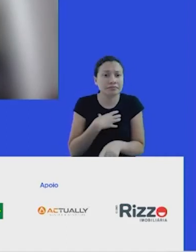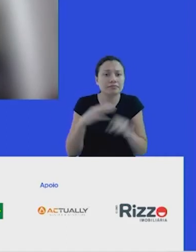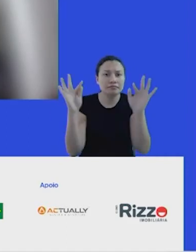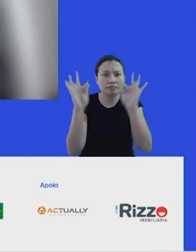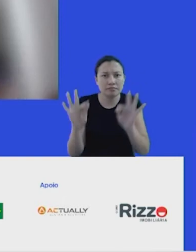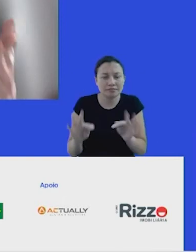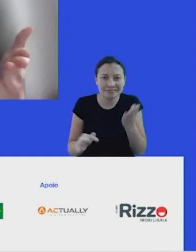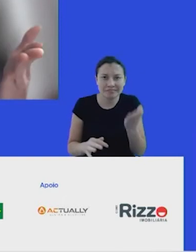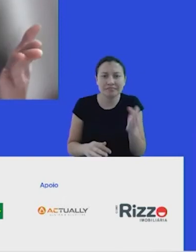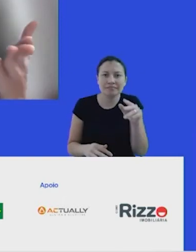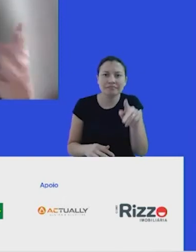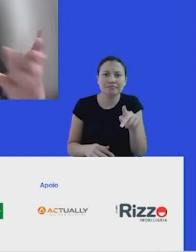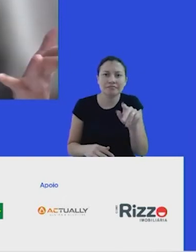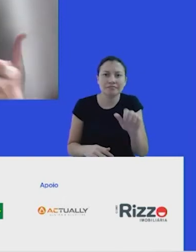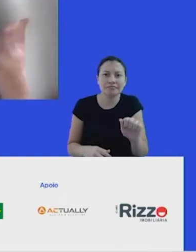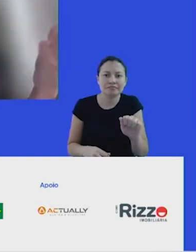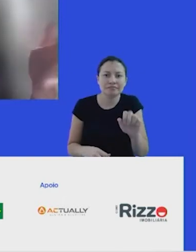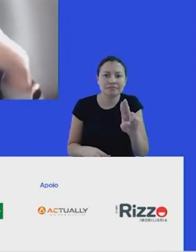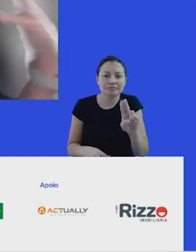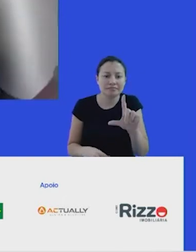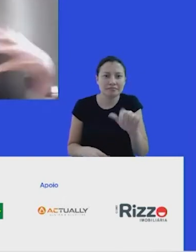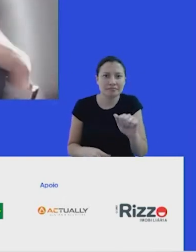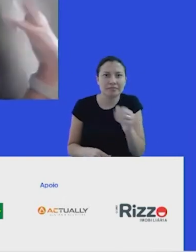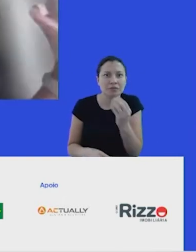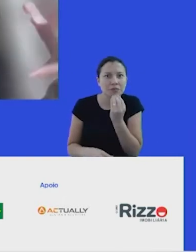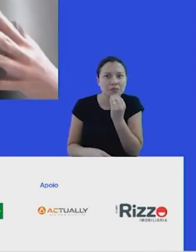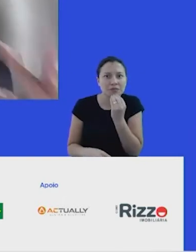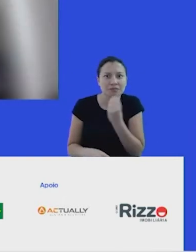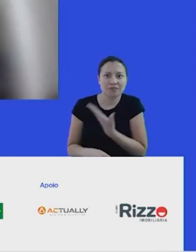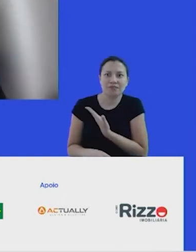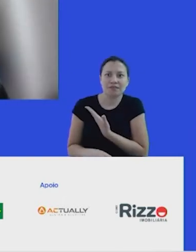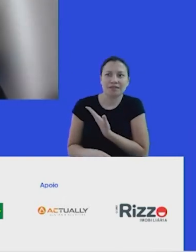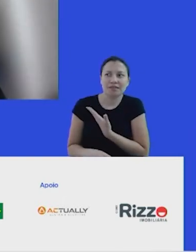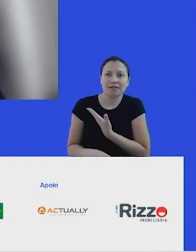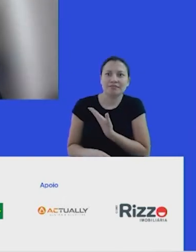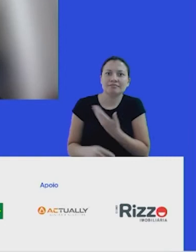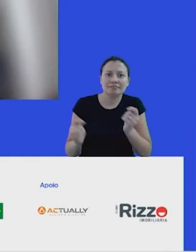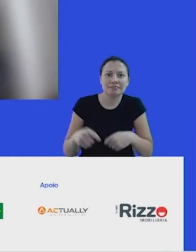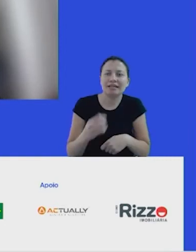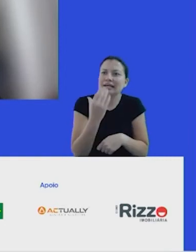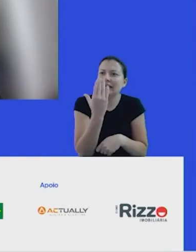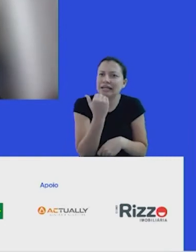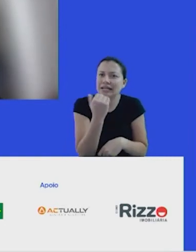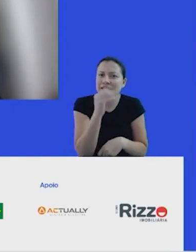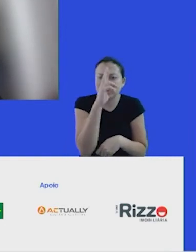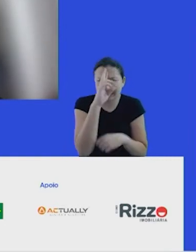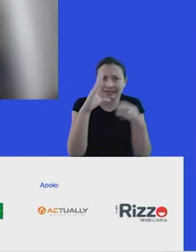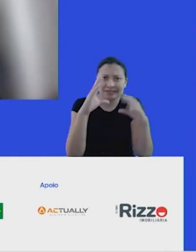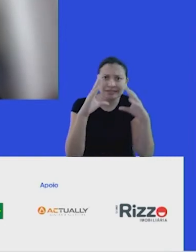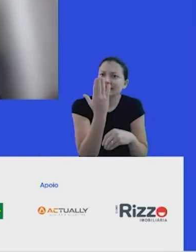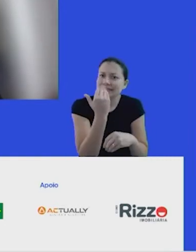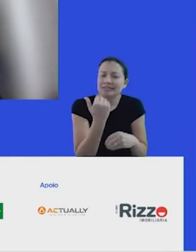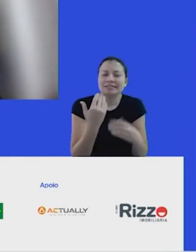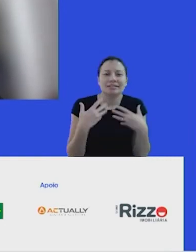Nossa, a Paula podia ser minha amiga, eu tenho vontade de almoçar, jantar, trocar ideia com a Paula, muito inspiradora, muito